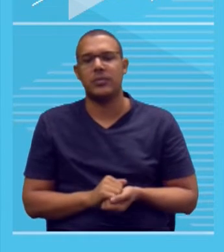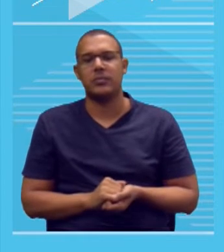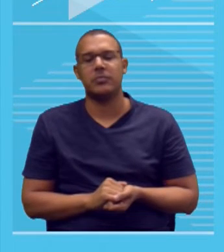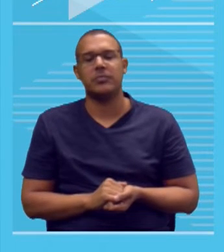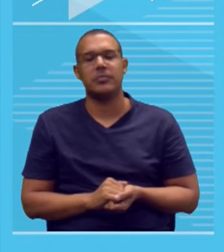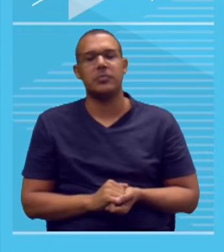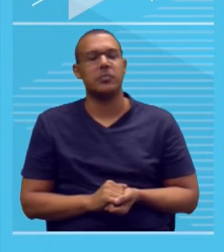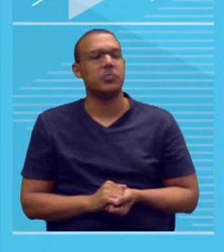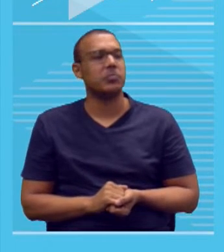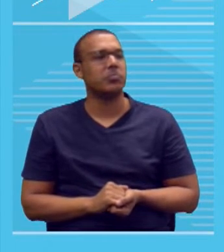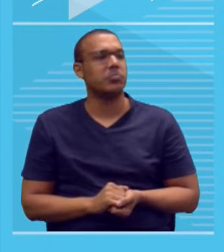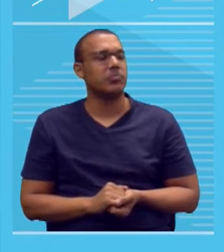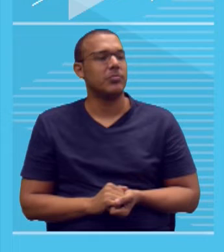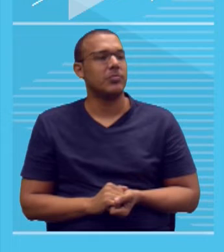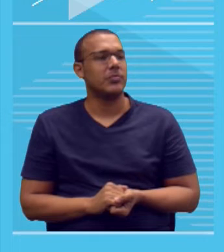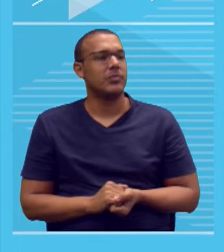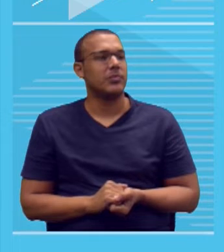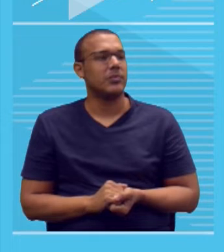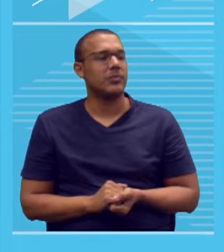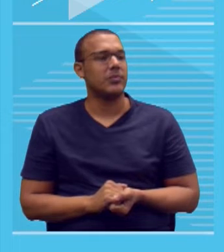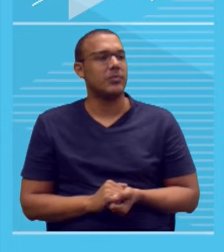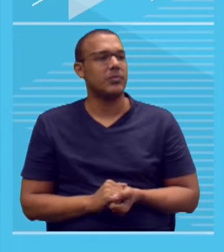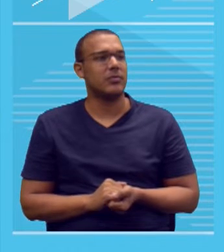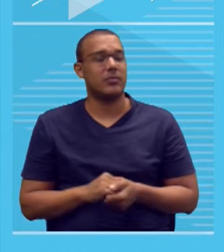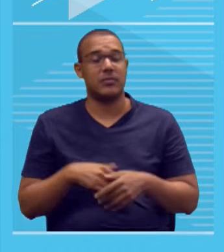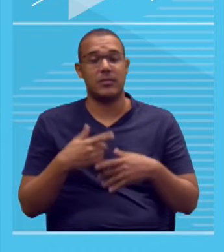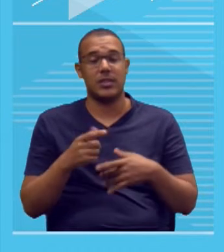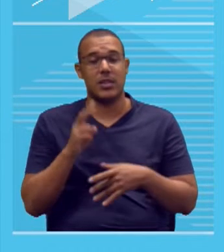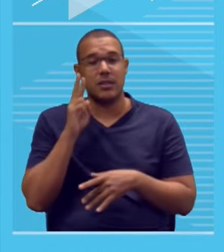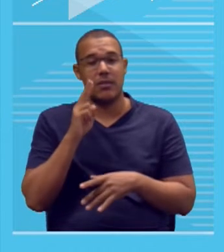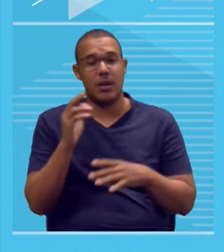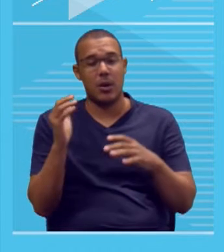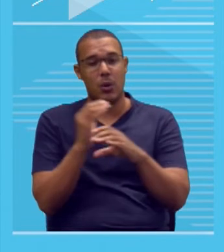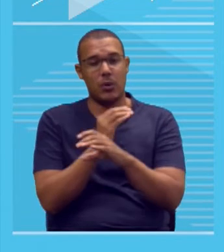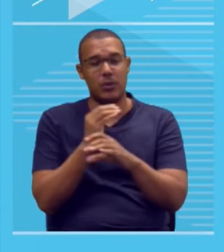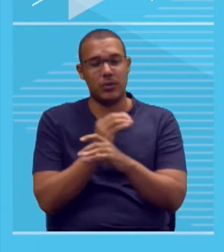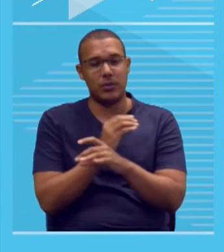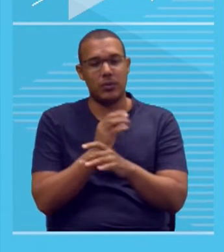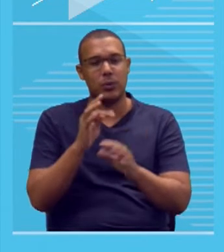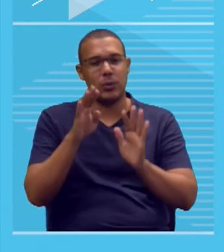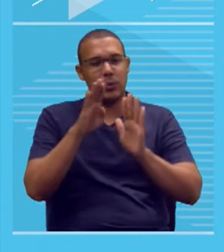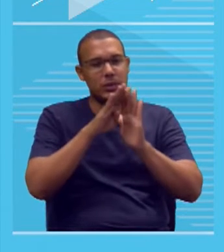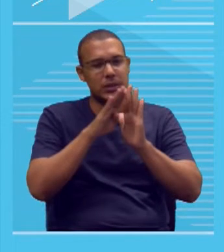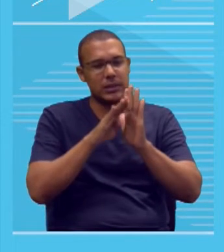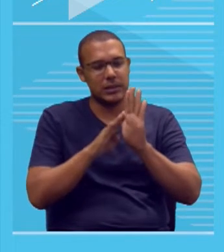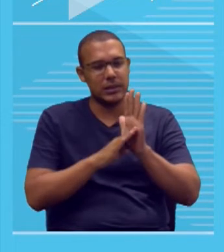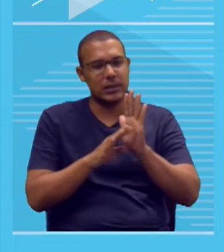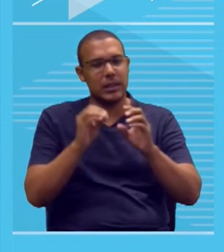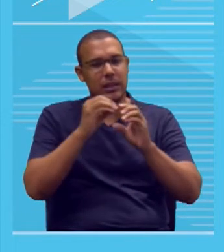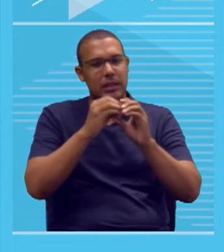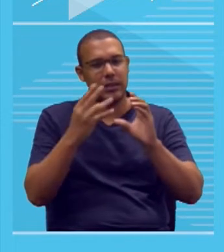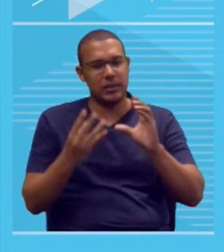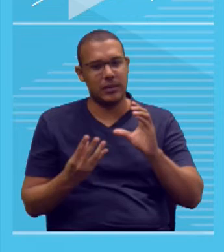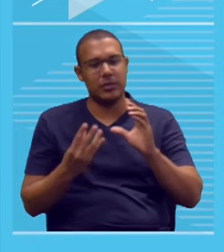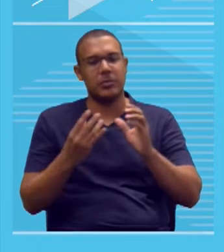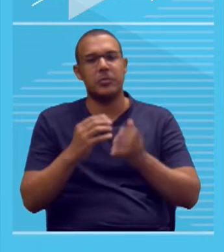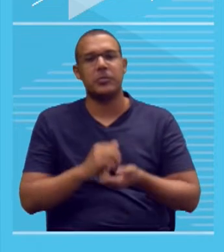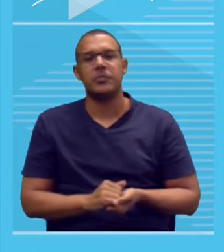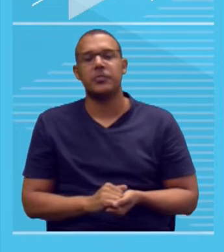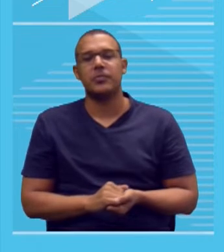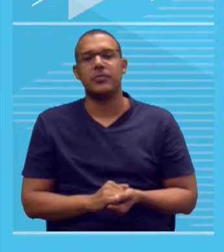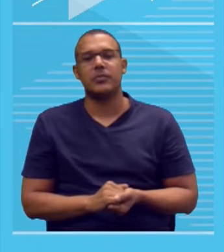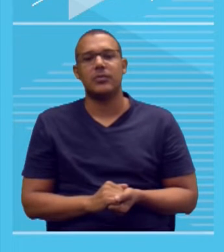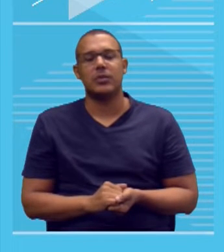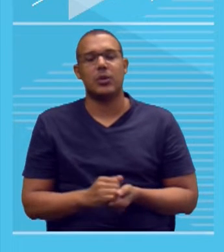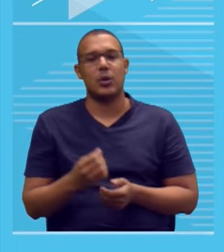famosas exigências. Então, a gente vai ver a conclusão mais diretamente com todos esses elementos que a gente vem conversando aqui no